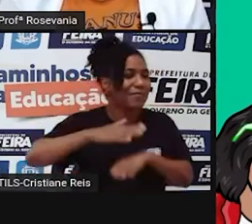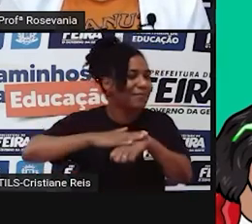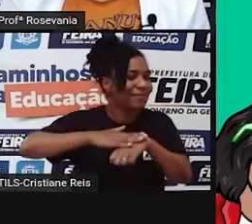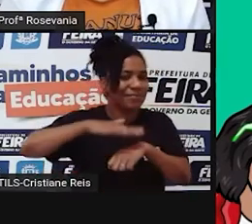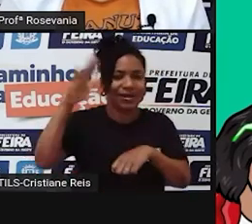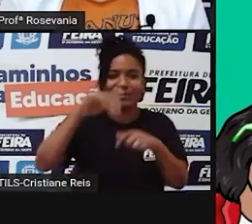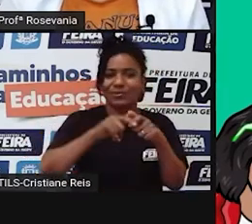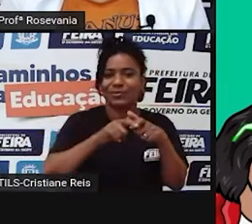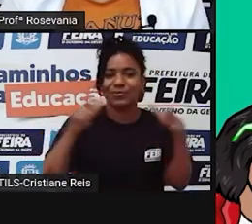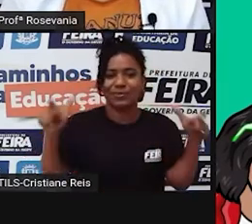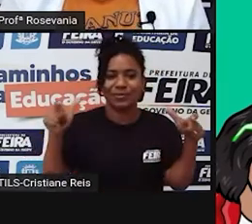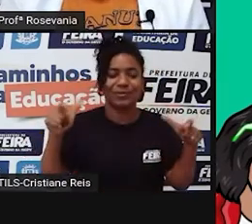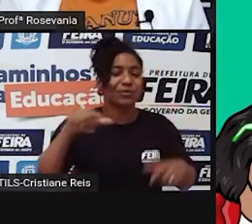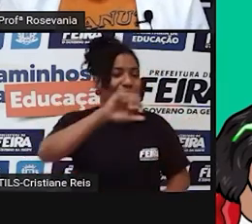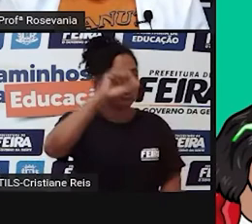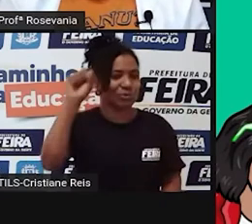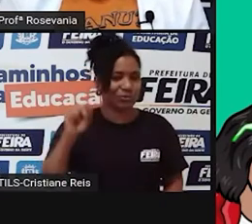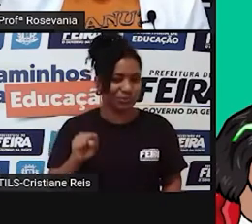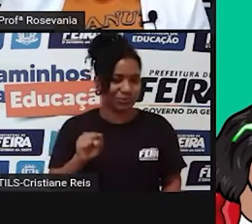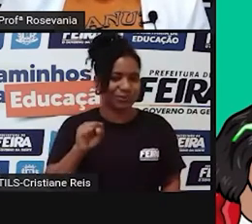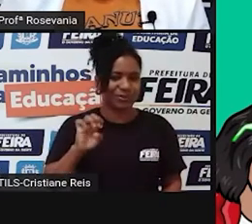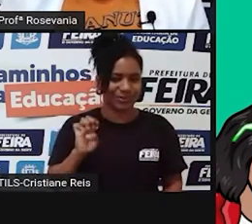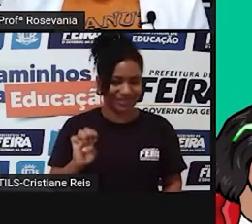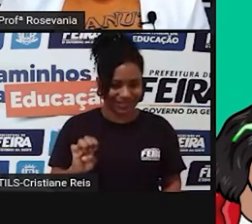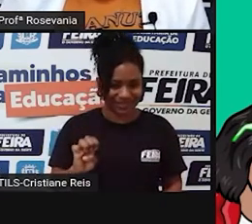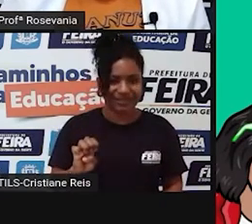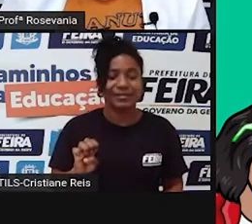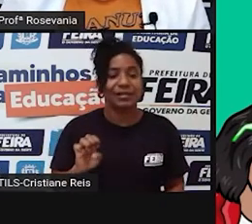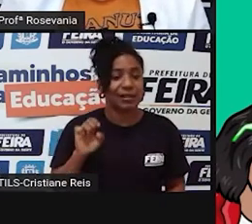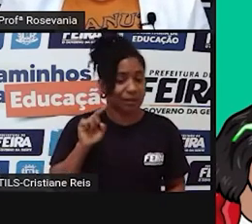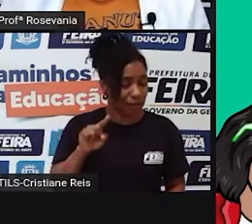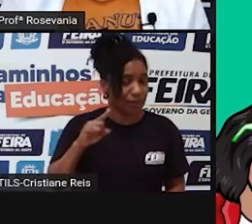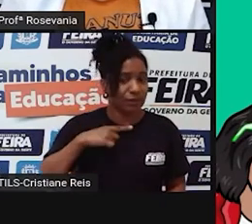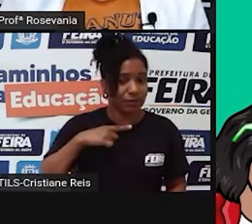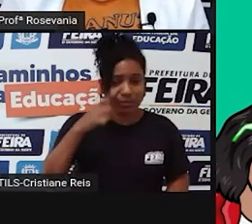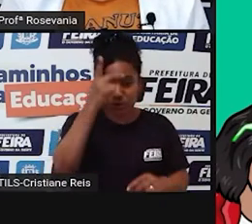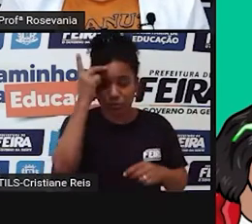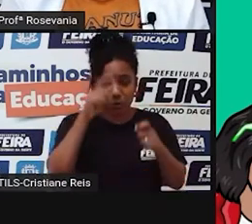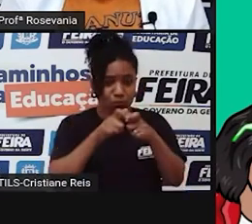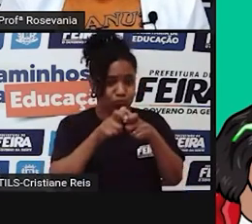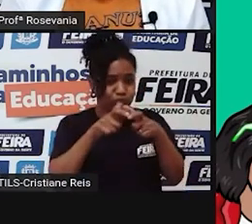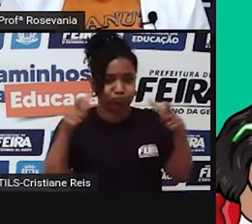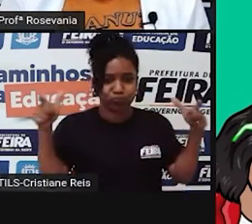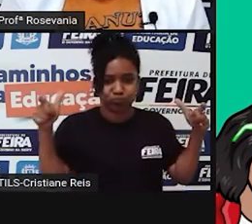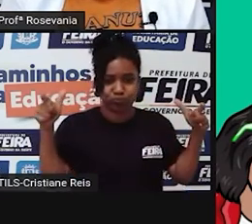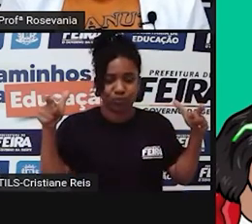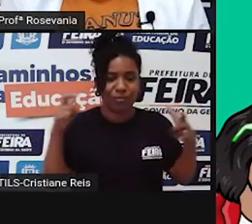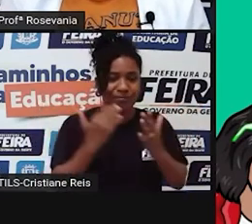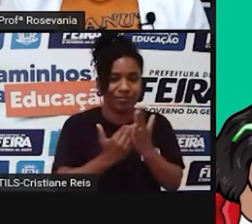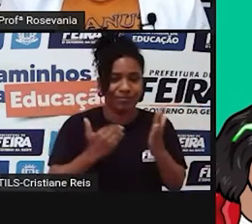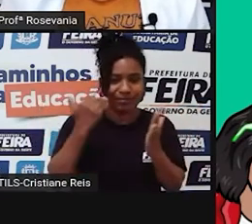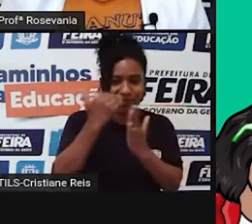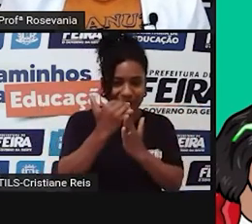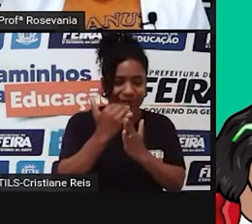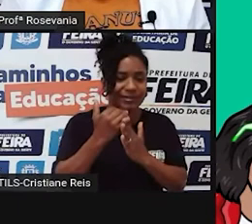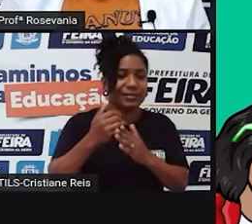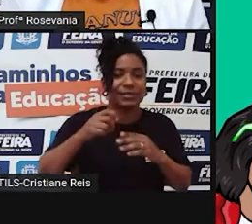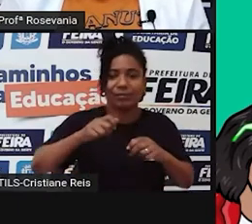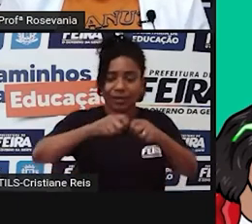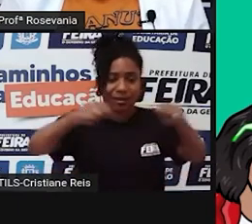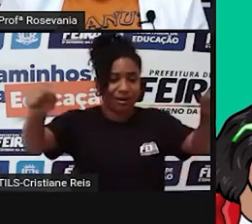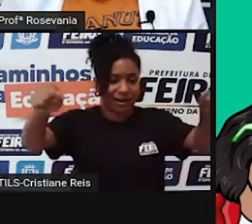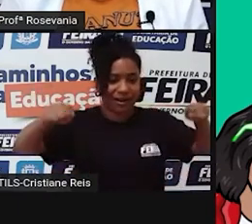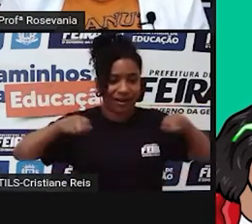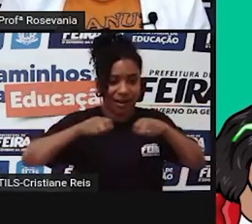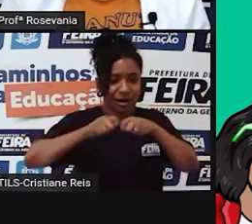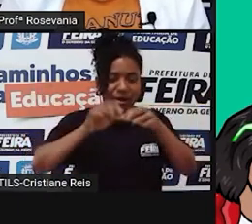a região sudeste, ela é considerada a mais populosa, né, que a gente tem. A área dela é essa daqui, né, e